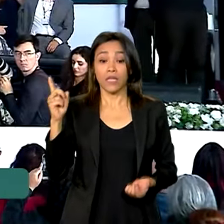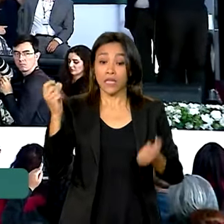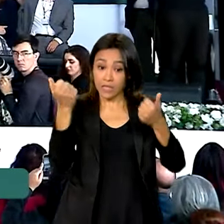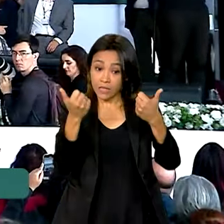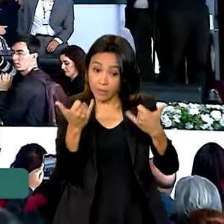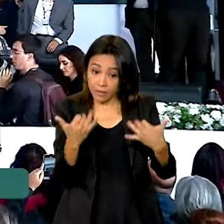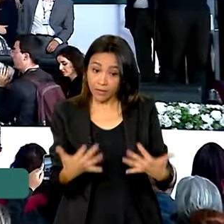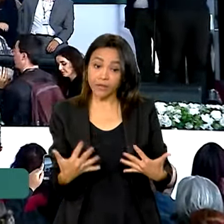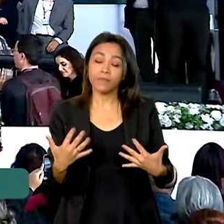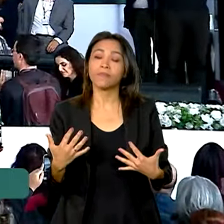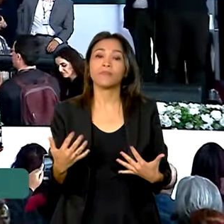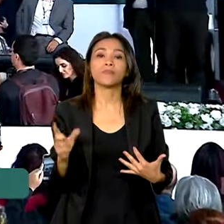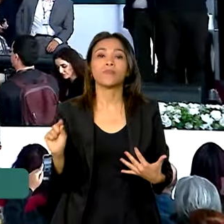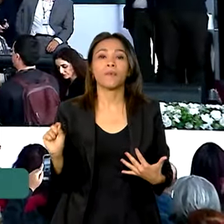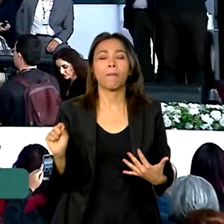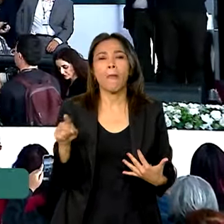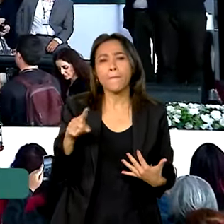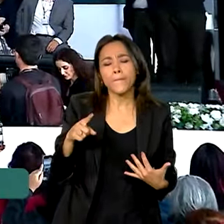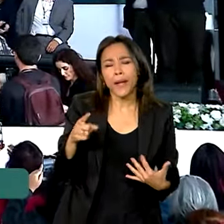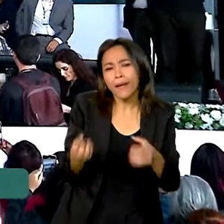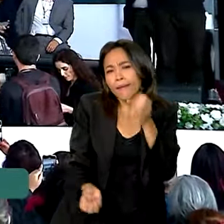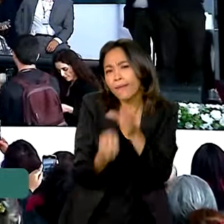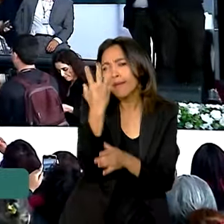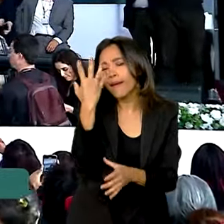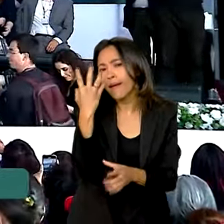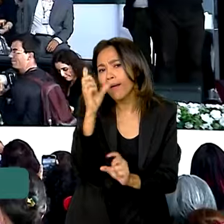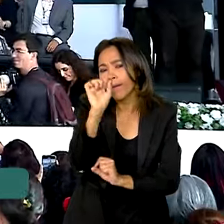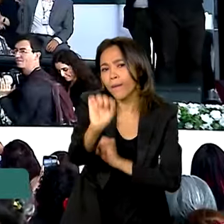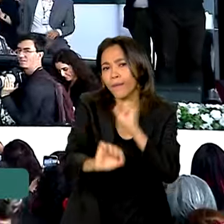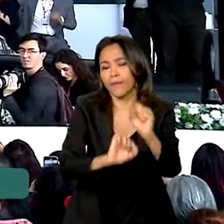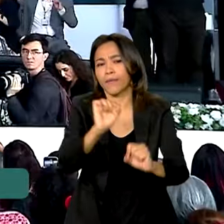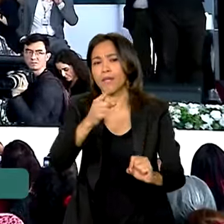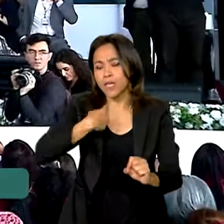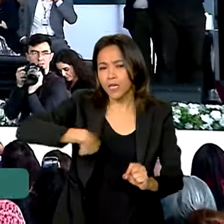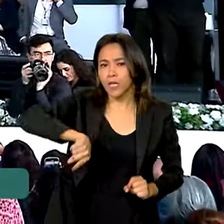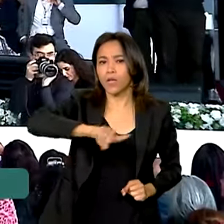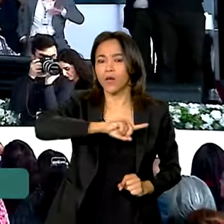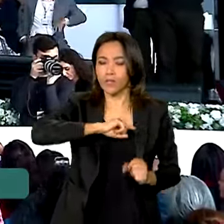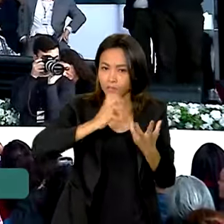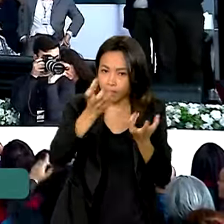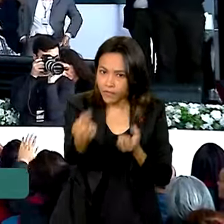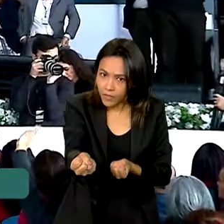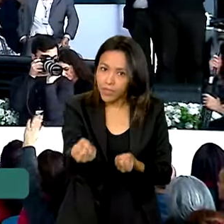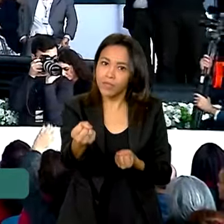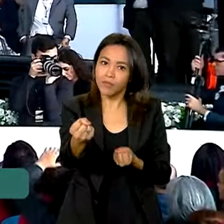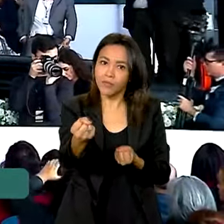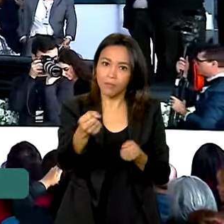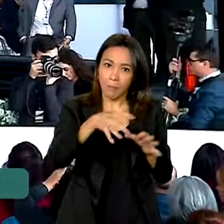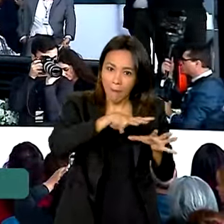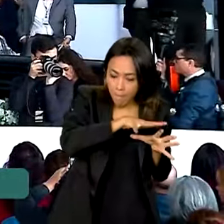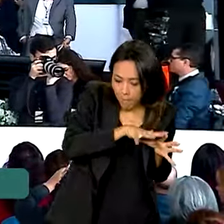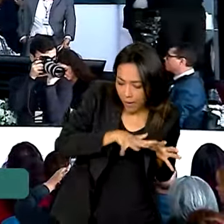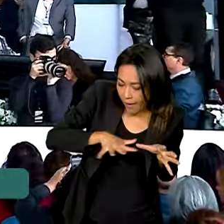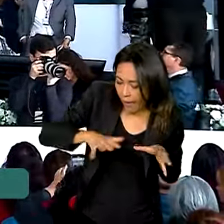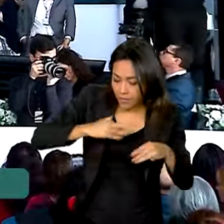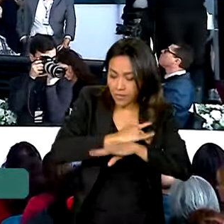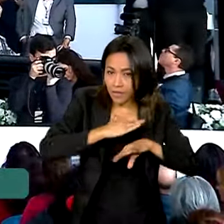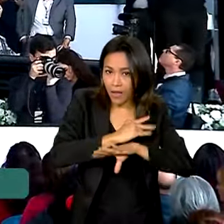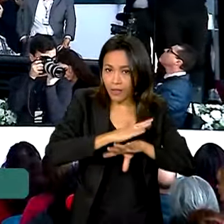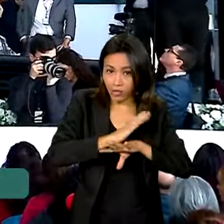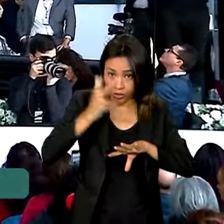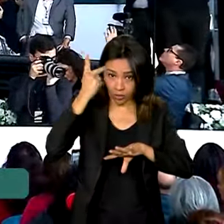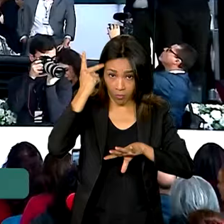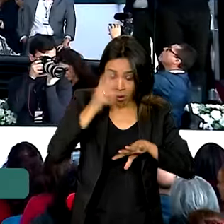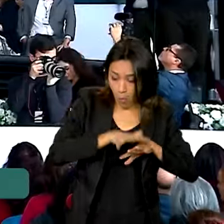QG, vamos dizer assim, para criar a ideia de que nós íamos abraçar a região metropolitana de São Paulo